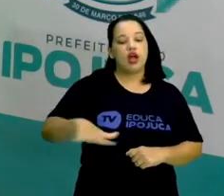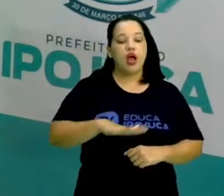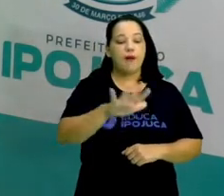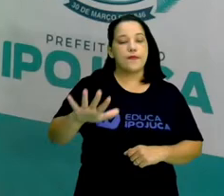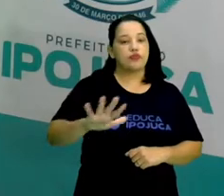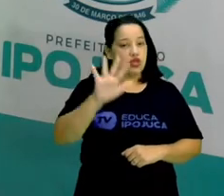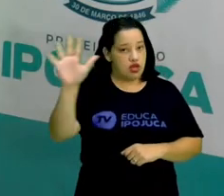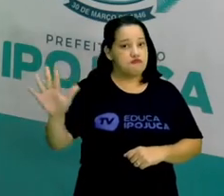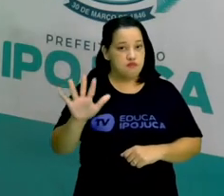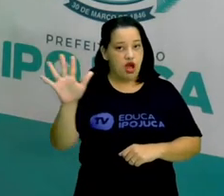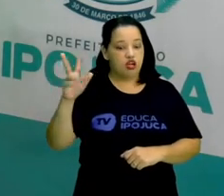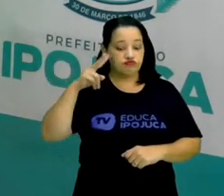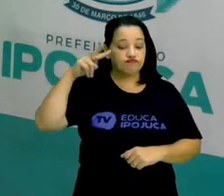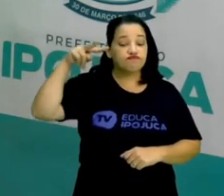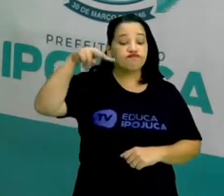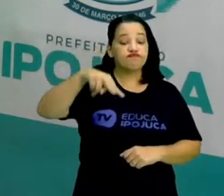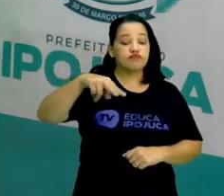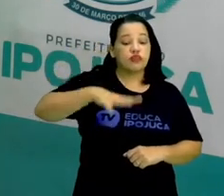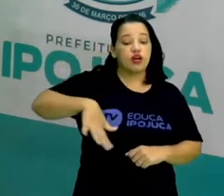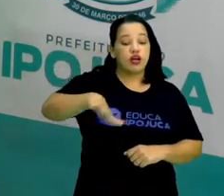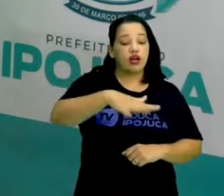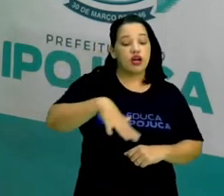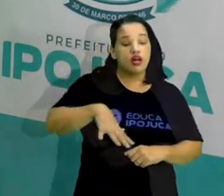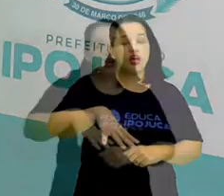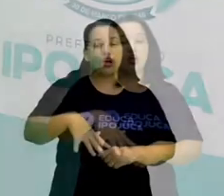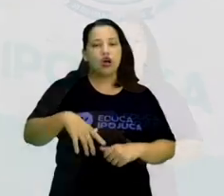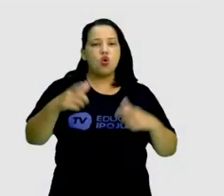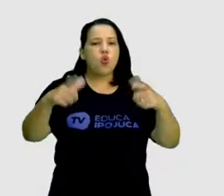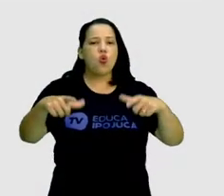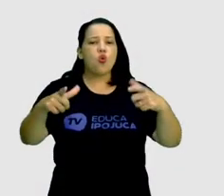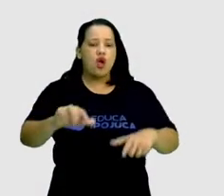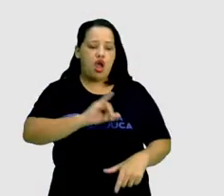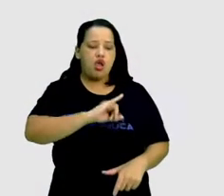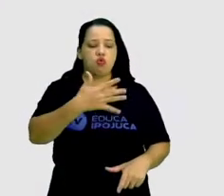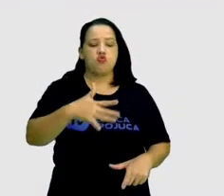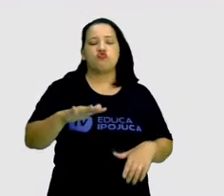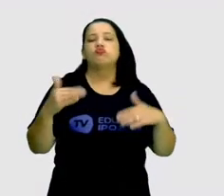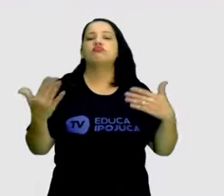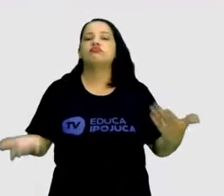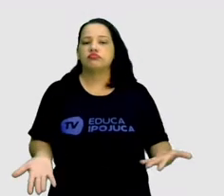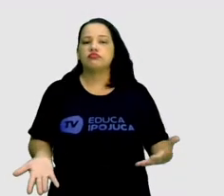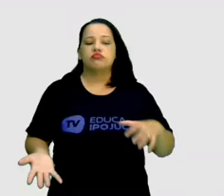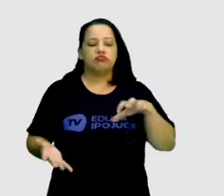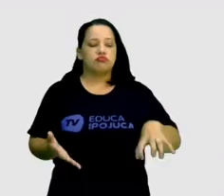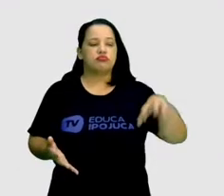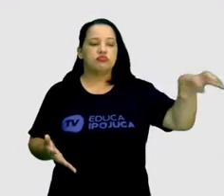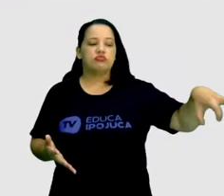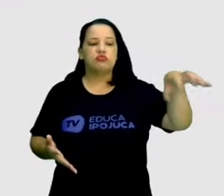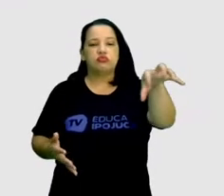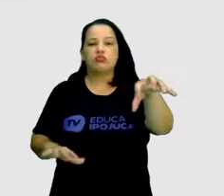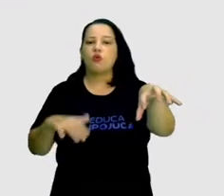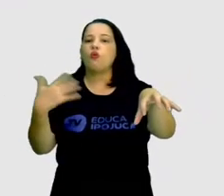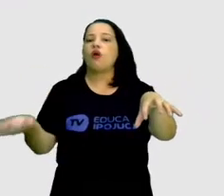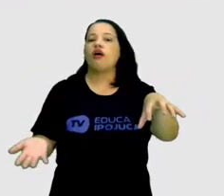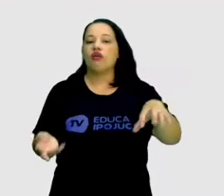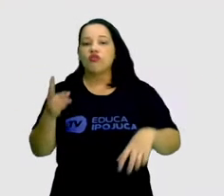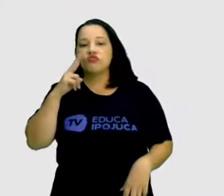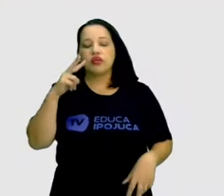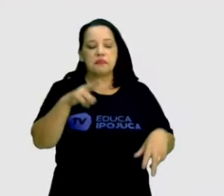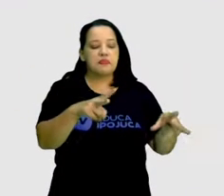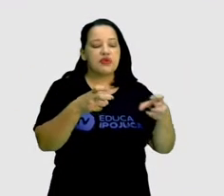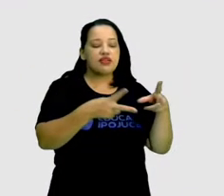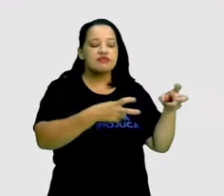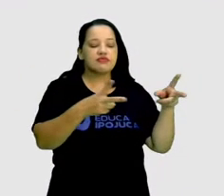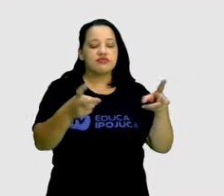aérea é de qual distrito da cidade de Ipojuca? Observando essa imagem aérea aqui, a gente